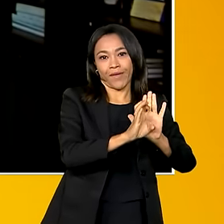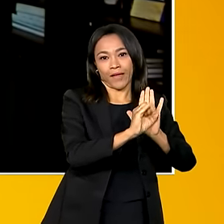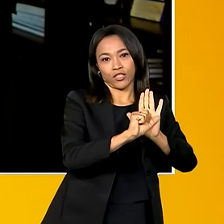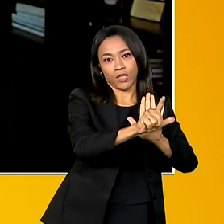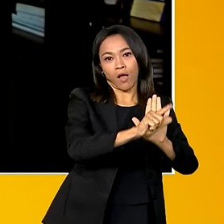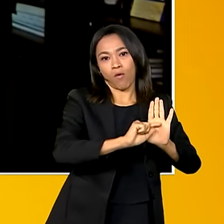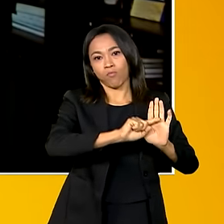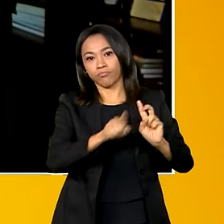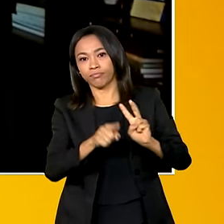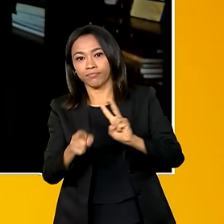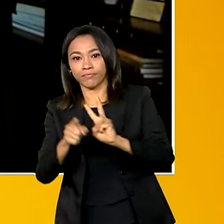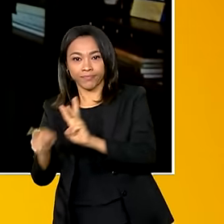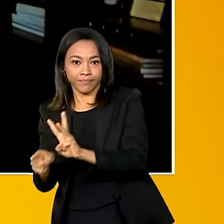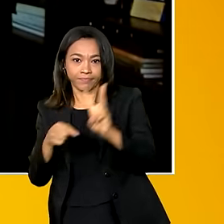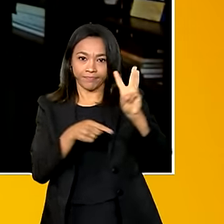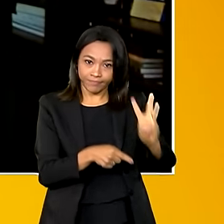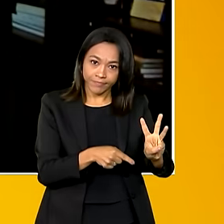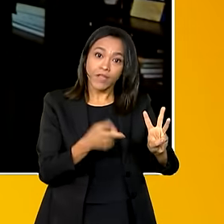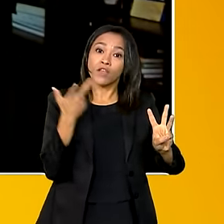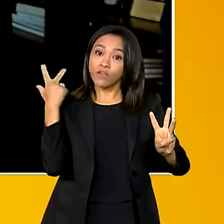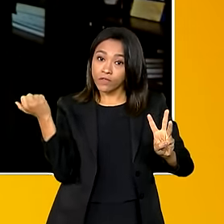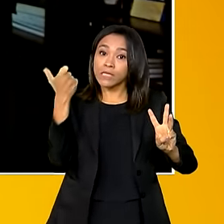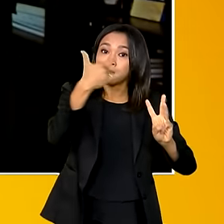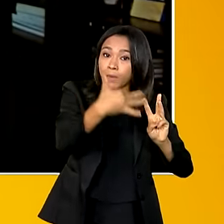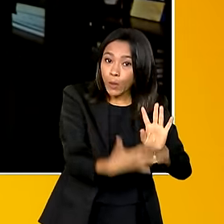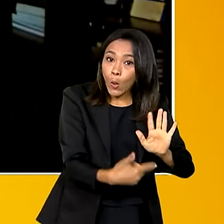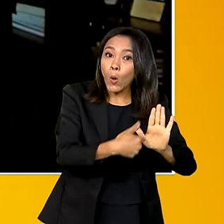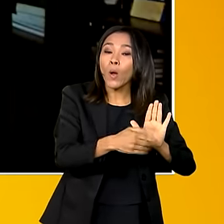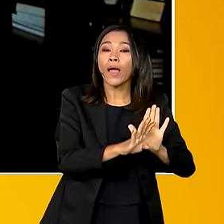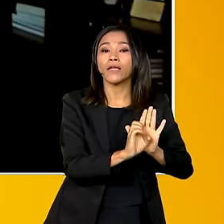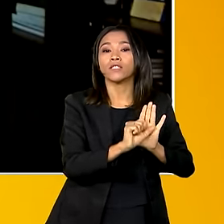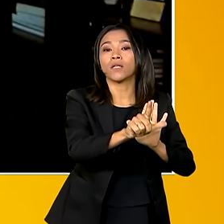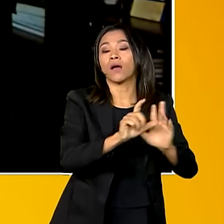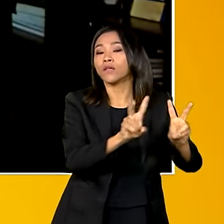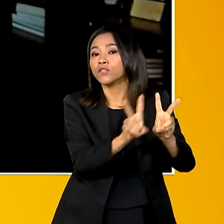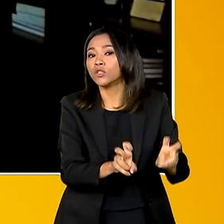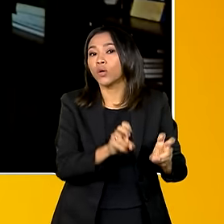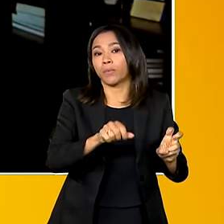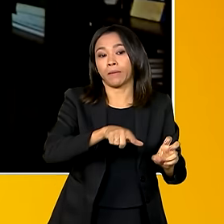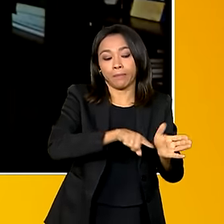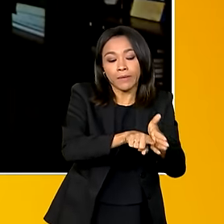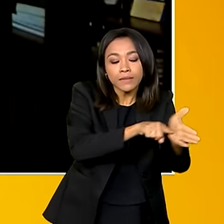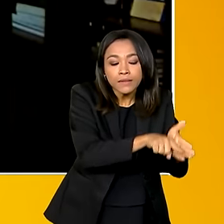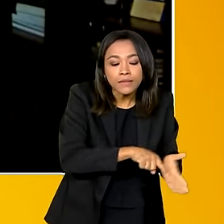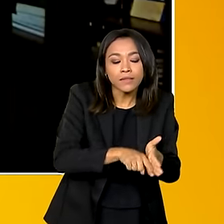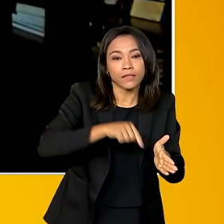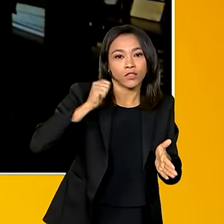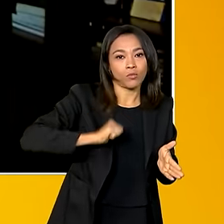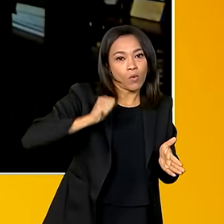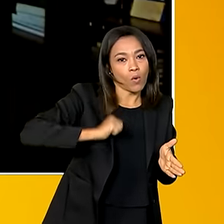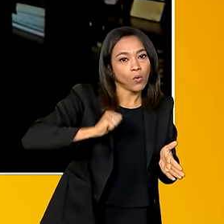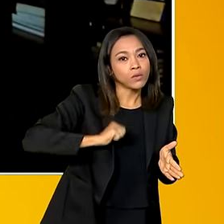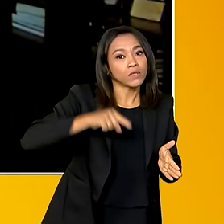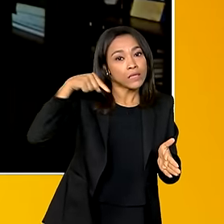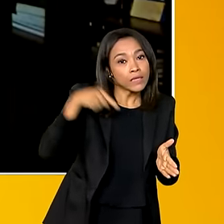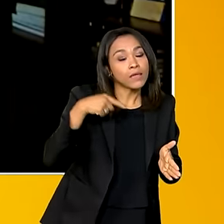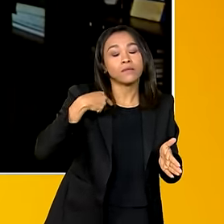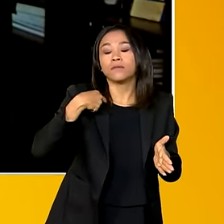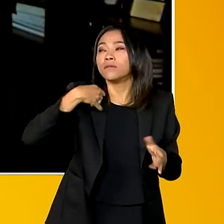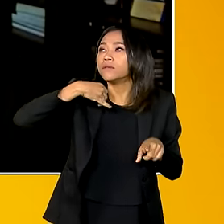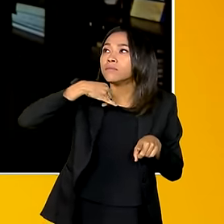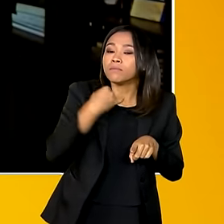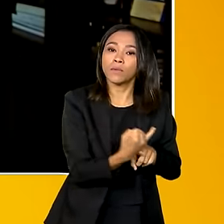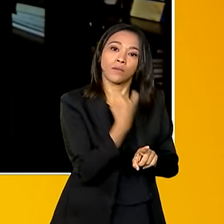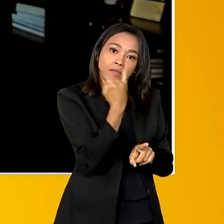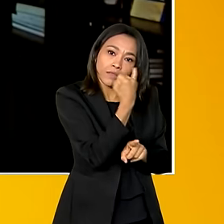Um edital que mencionaste aí, que é o edital das bolsas de produtividade e pesquisa, que são importantíssimas,